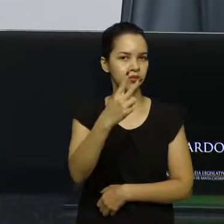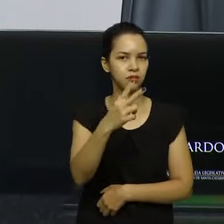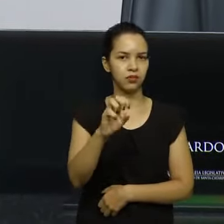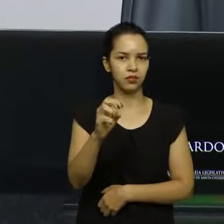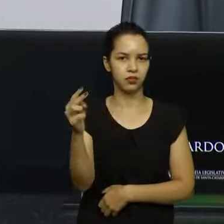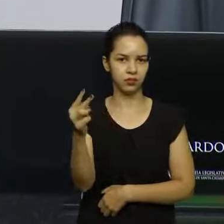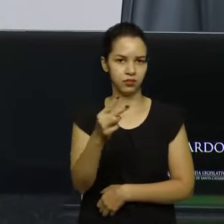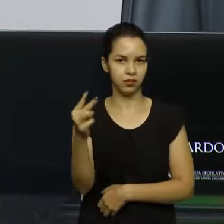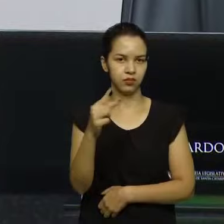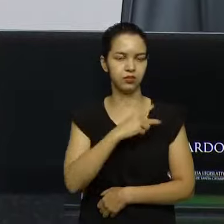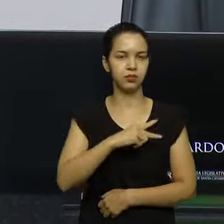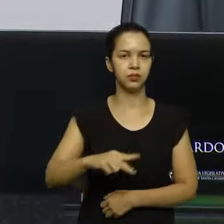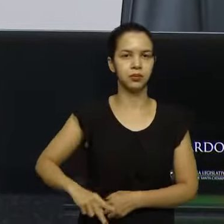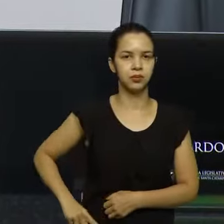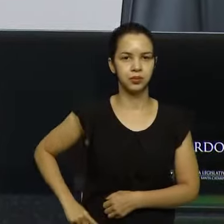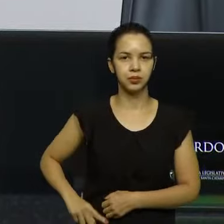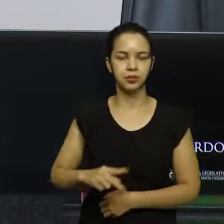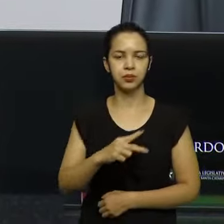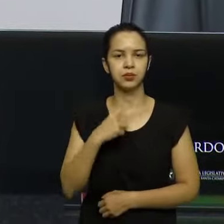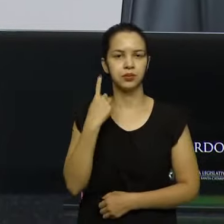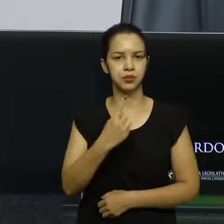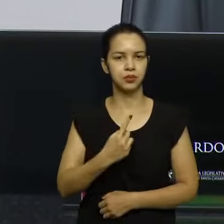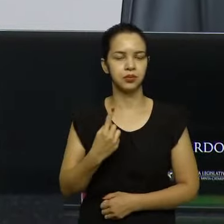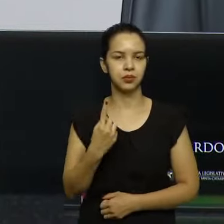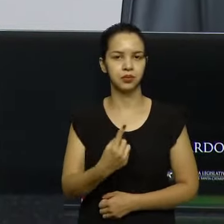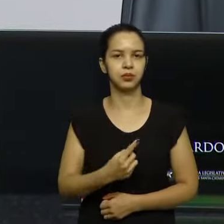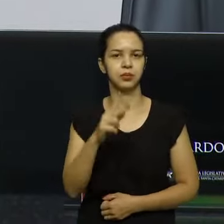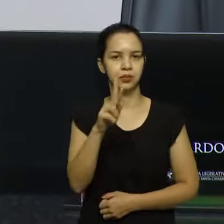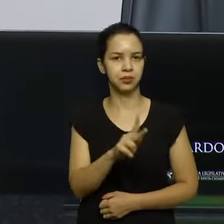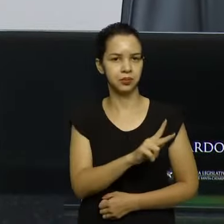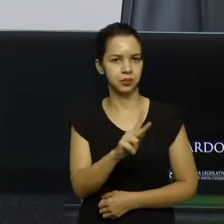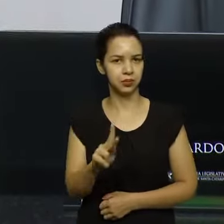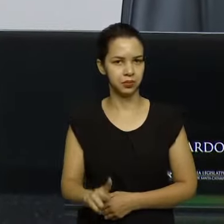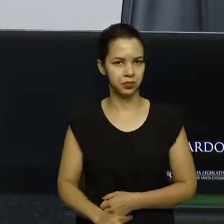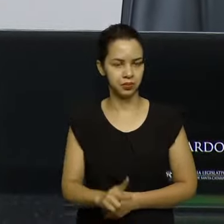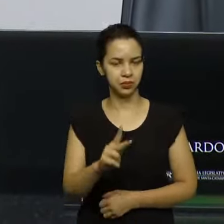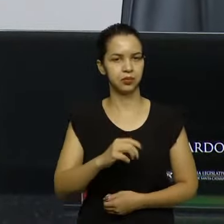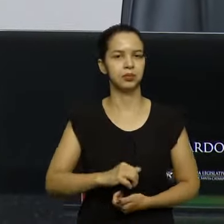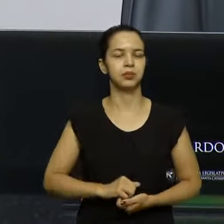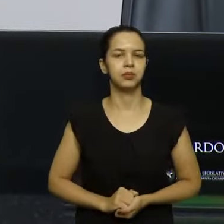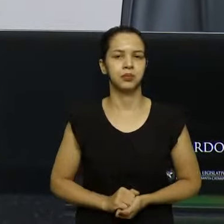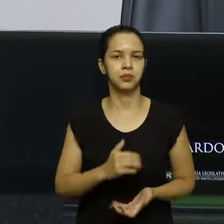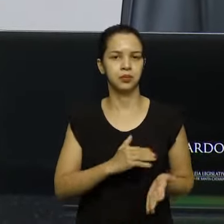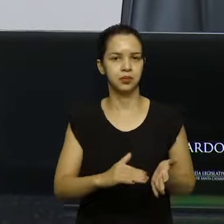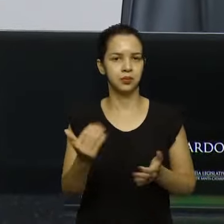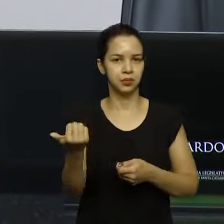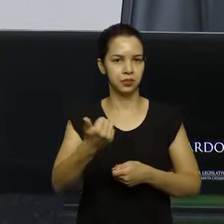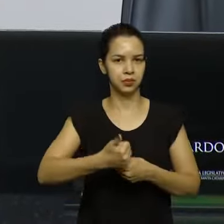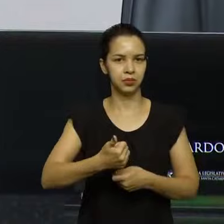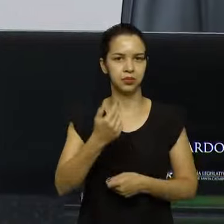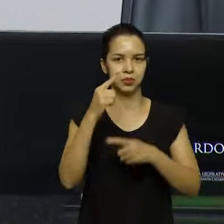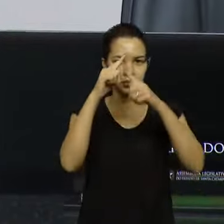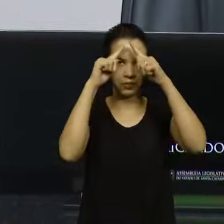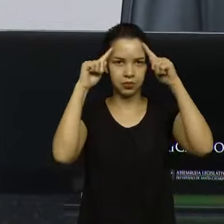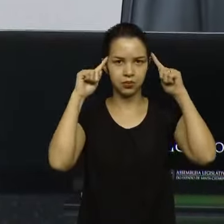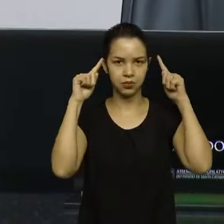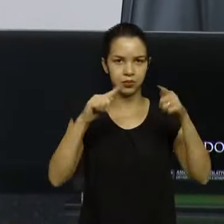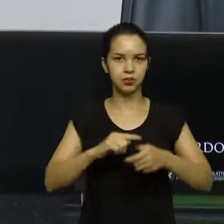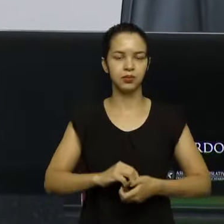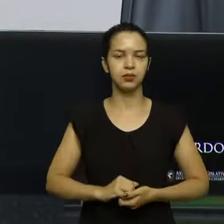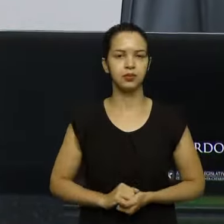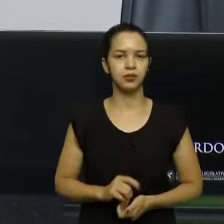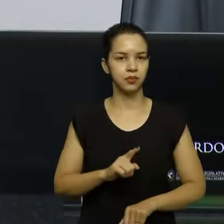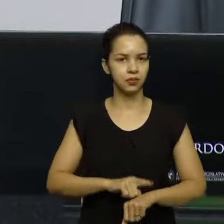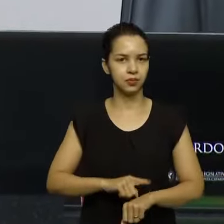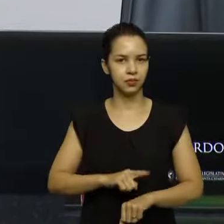sob a presidência do deputado Padre Pedro Baldiceira, secretaria ad hoc do deputado Neudi Sareta. Às